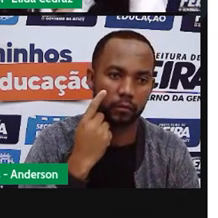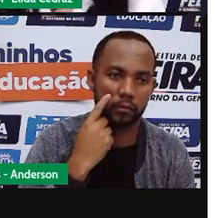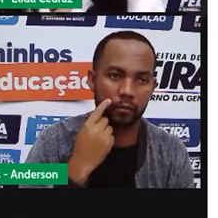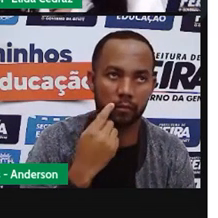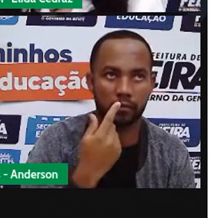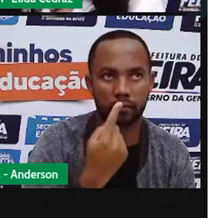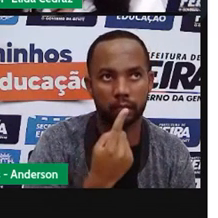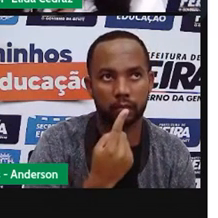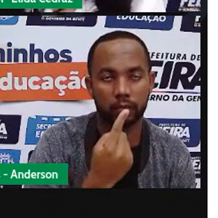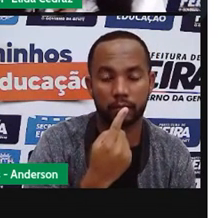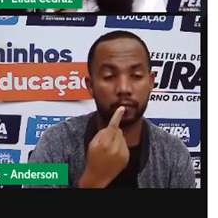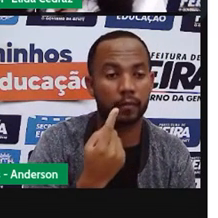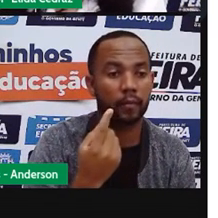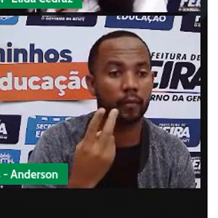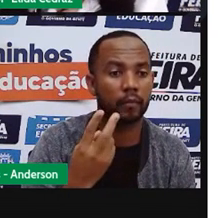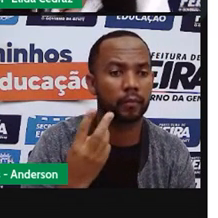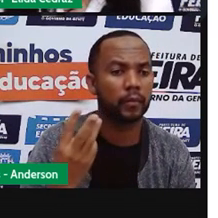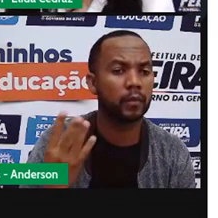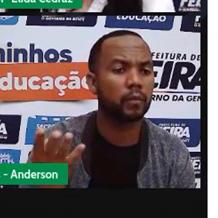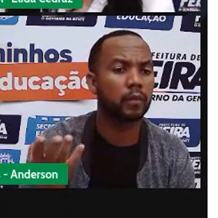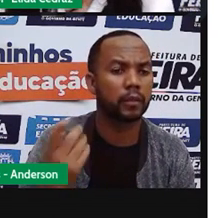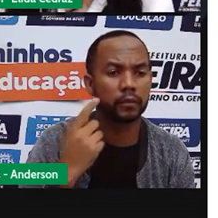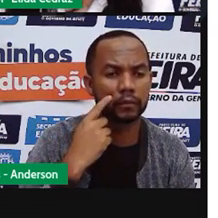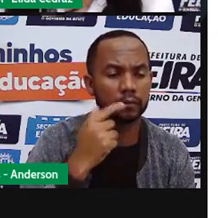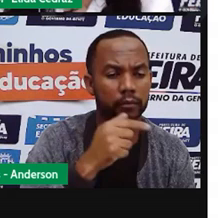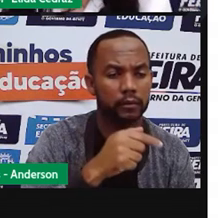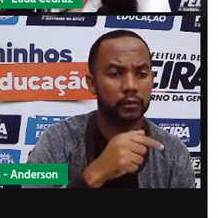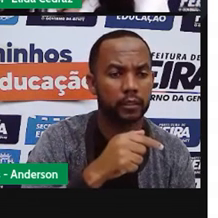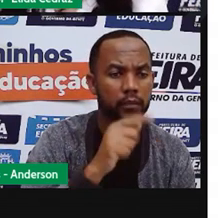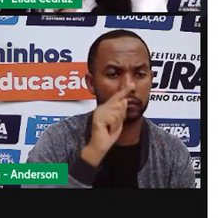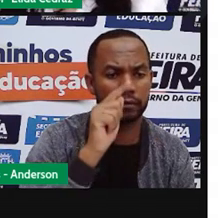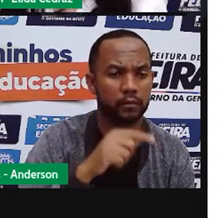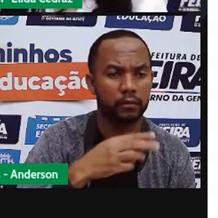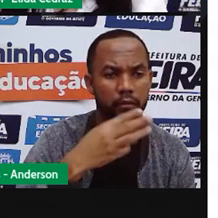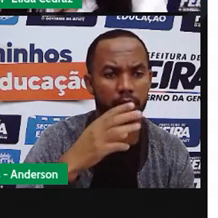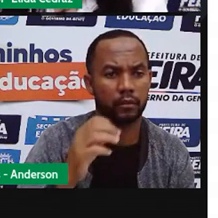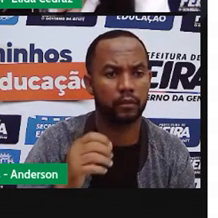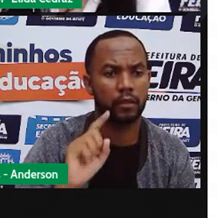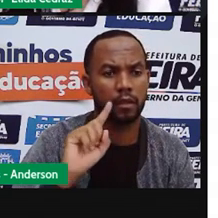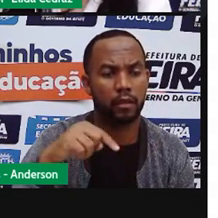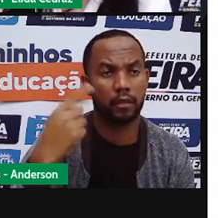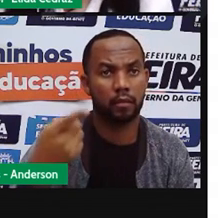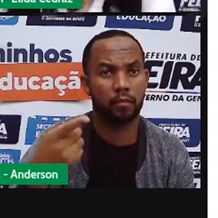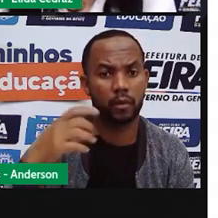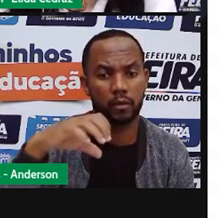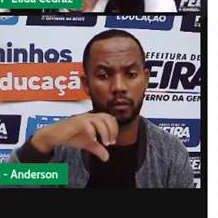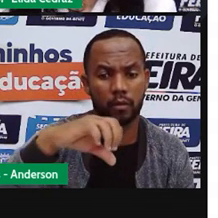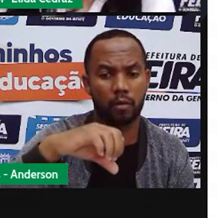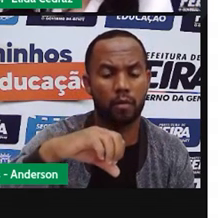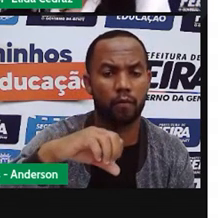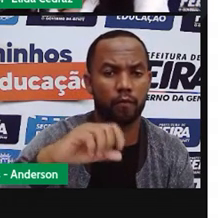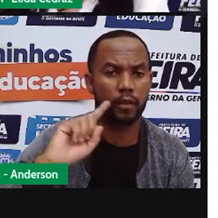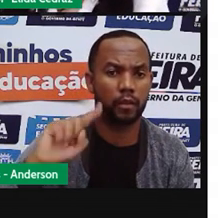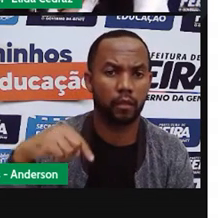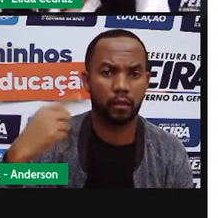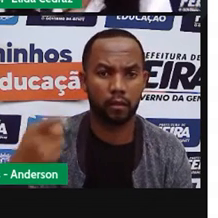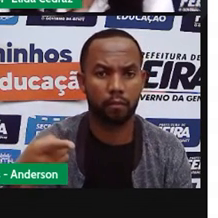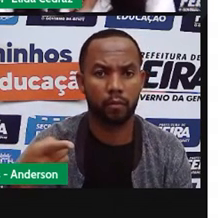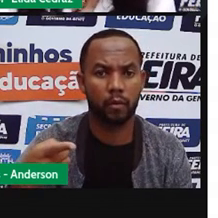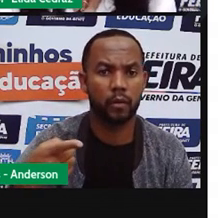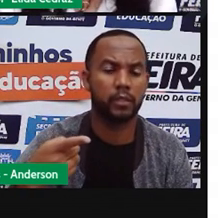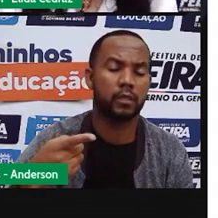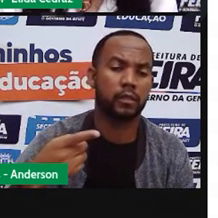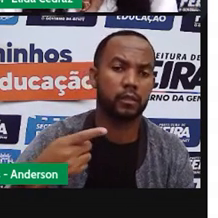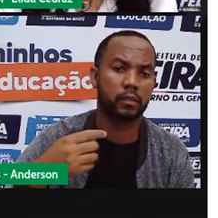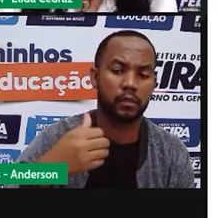às sete e trinta depois às nove e depois às dez